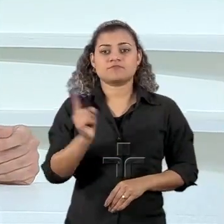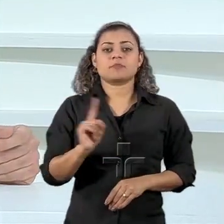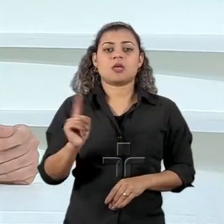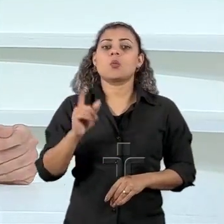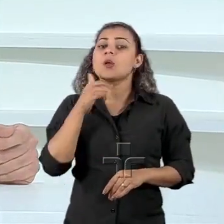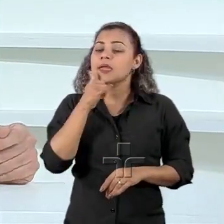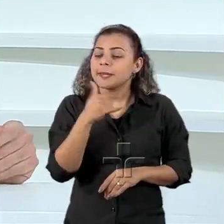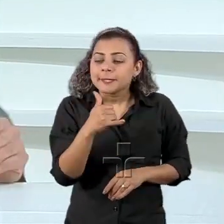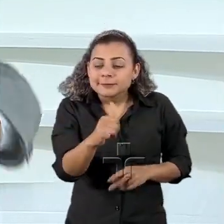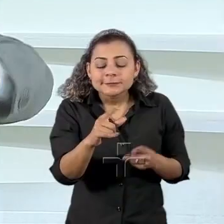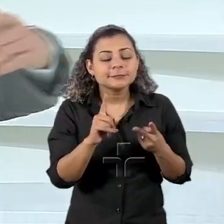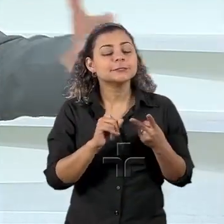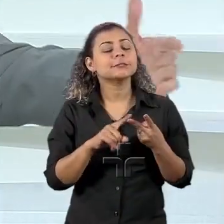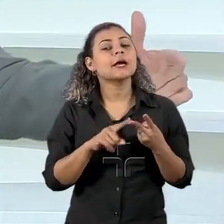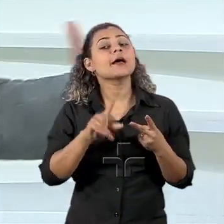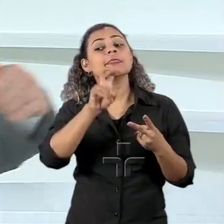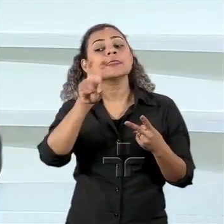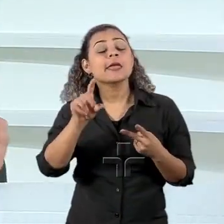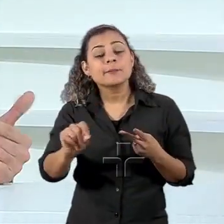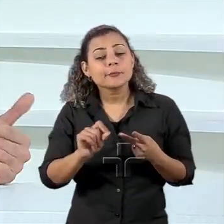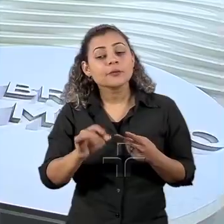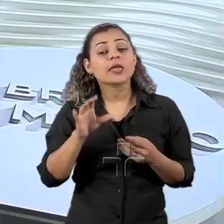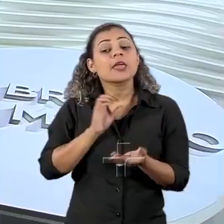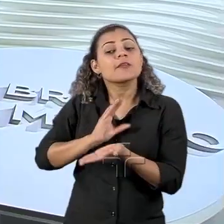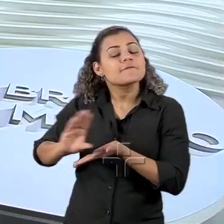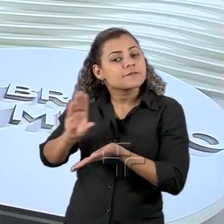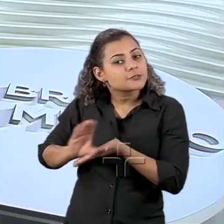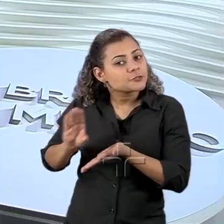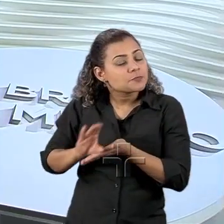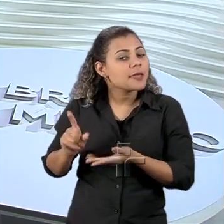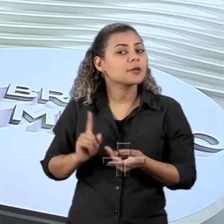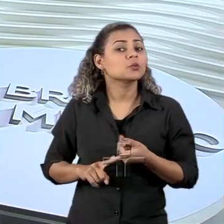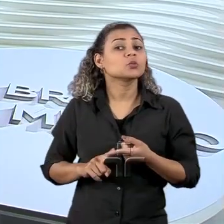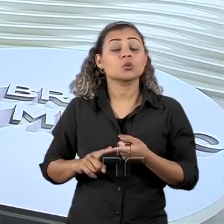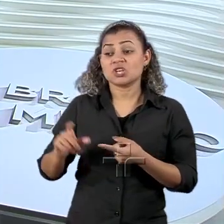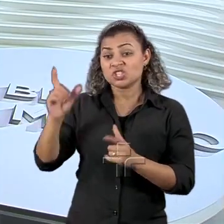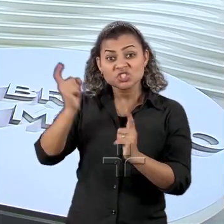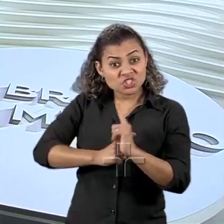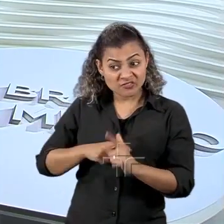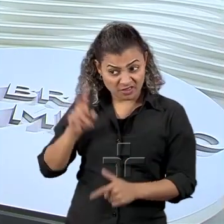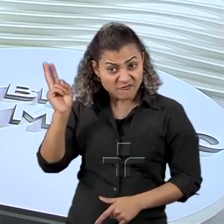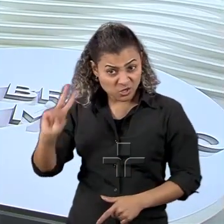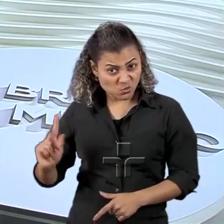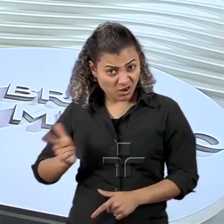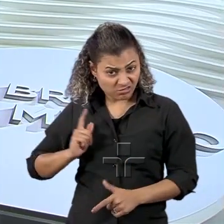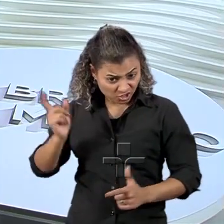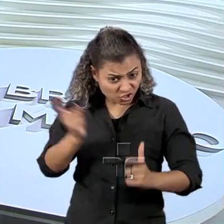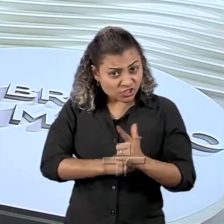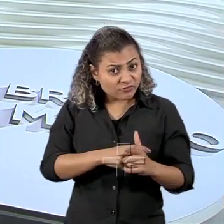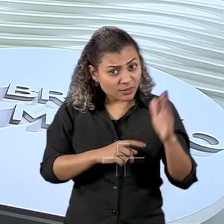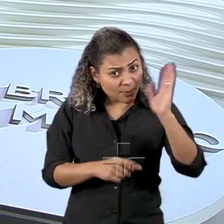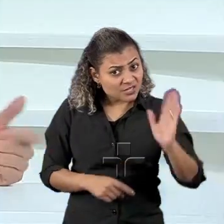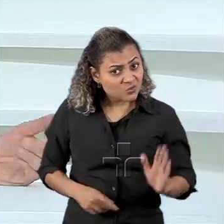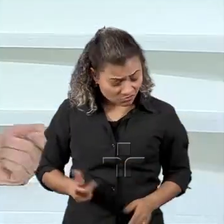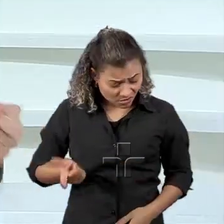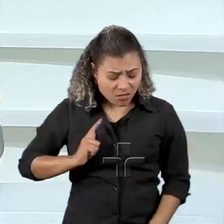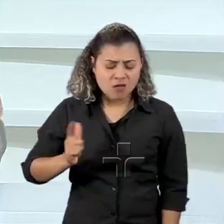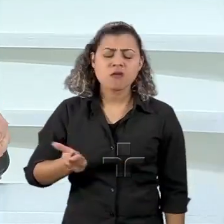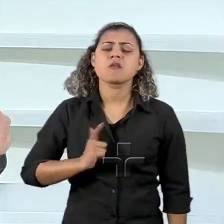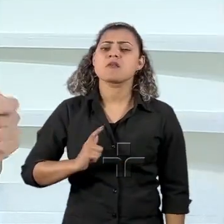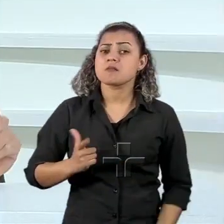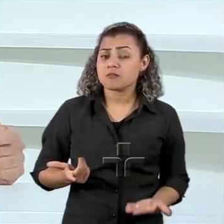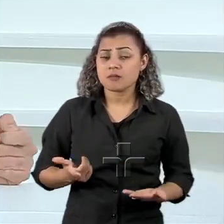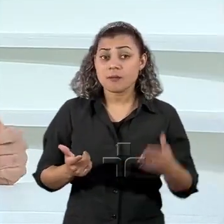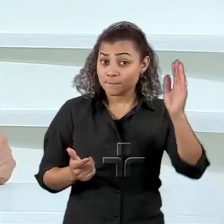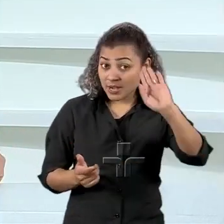energia elétrica tem a ver também com interesse de investimentos com dívidas que os venezuelanos tem com empresários e empresas brasileiras então o Brasil tem